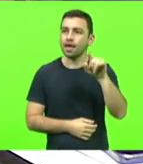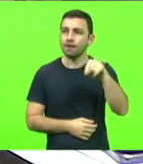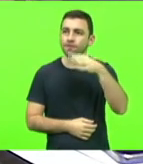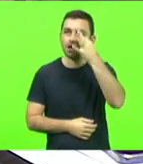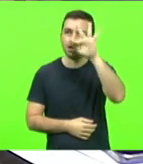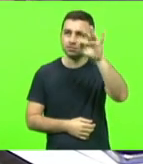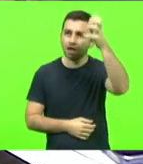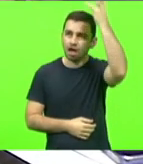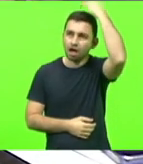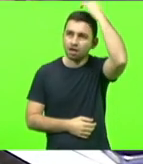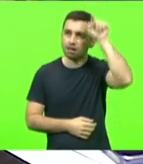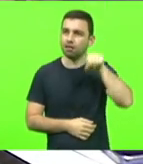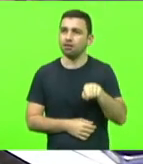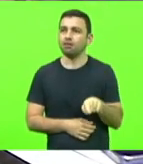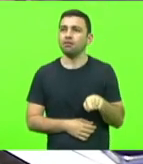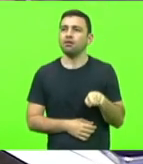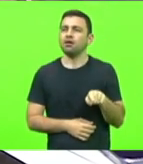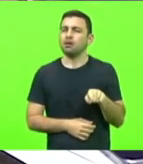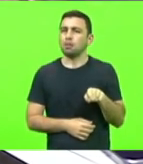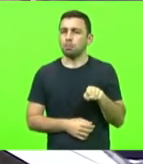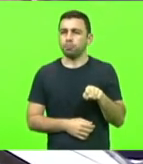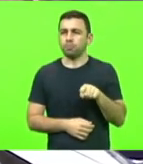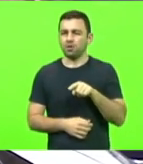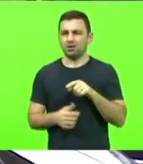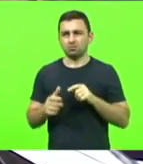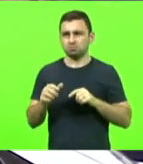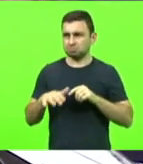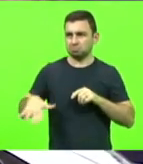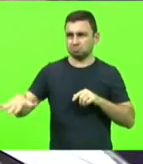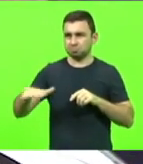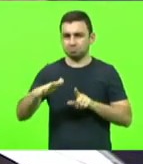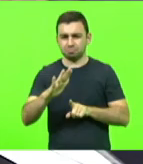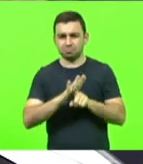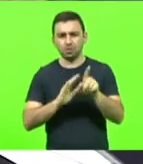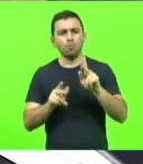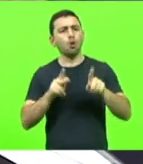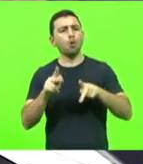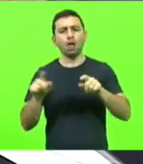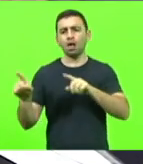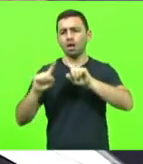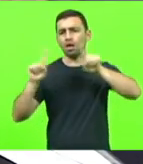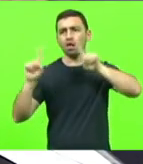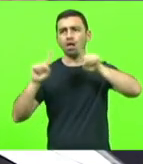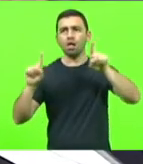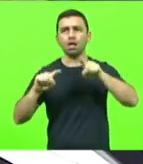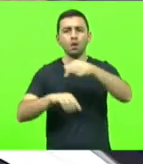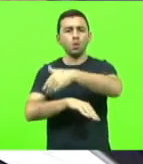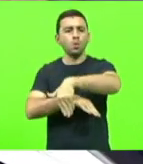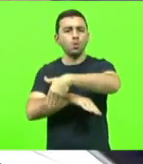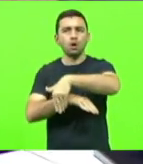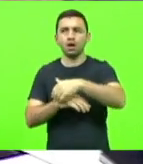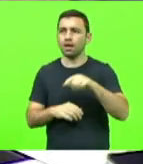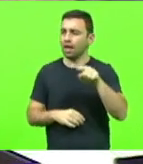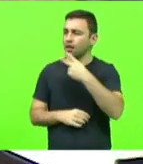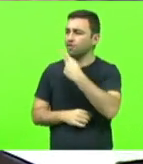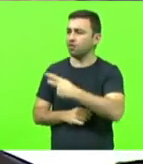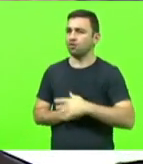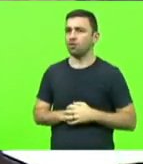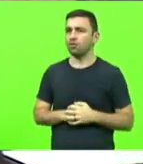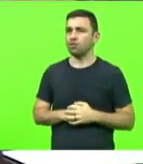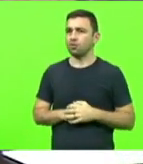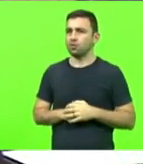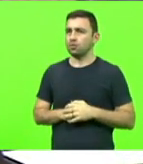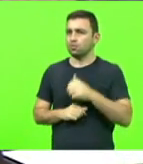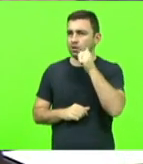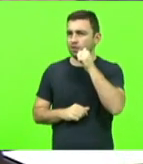quando foi questionada sobre o povo que reclamava nas ruas, ela olhou e disse